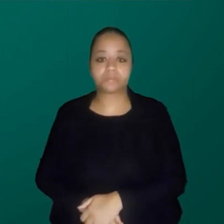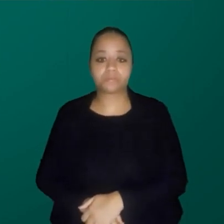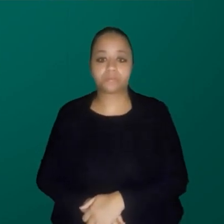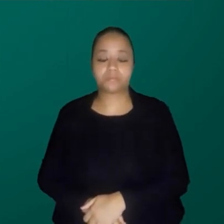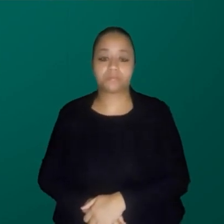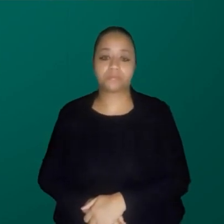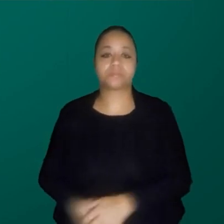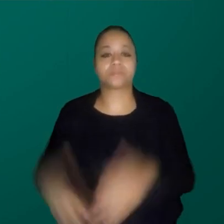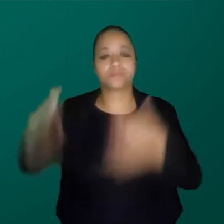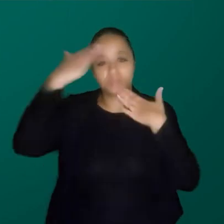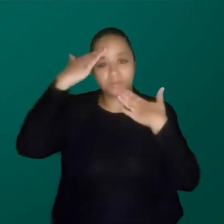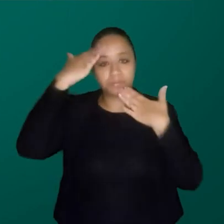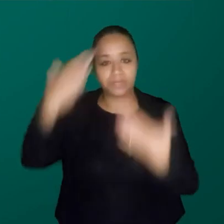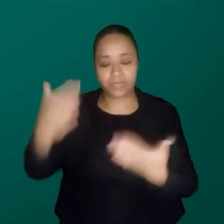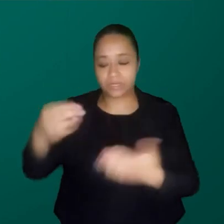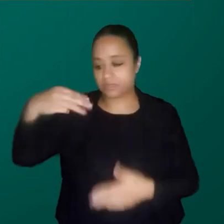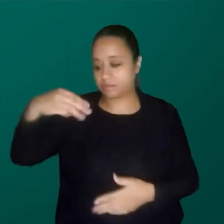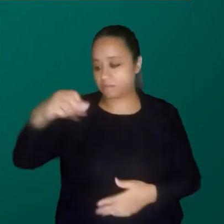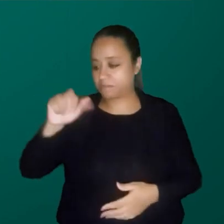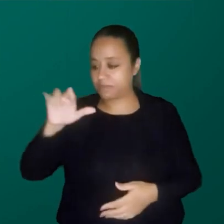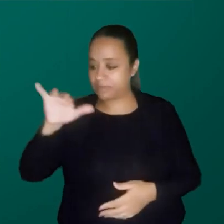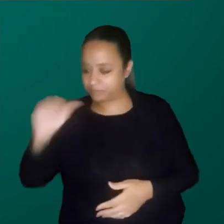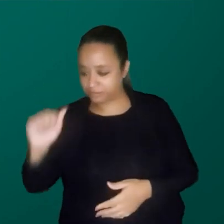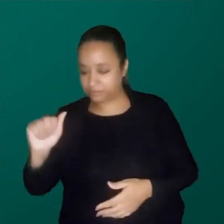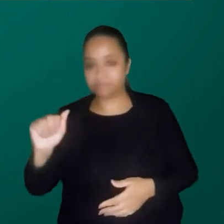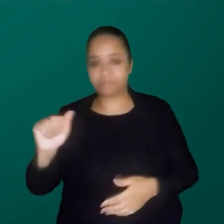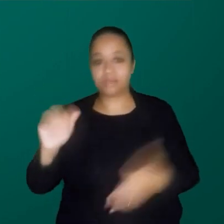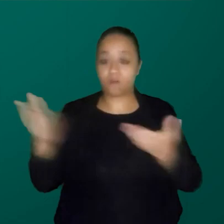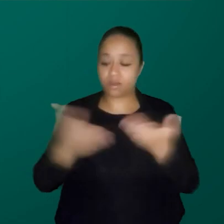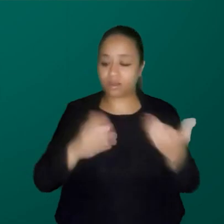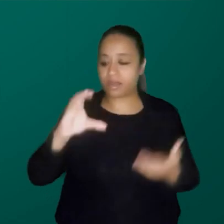Muito obrigada, Márcio. Catemari, contigo.